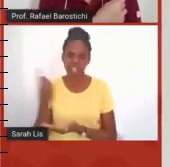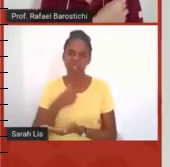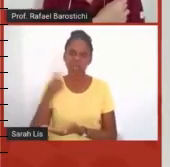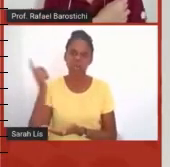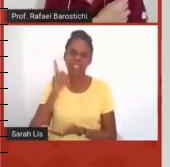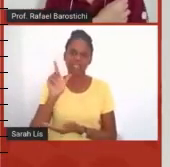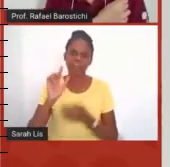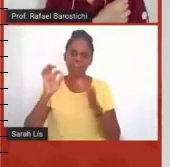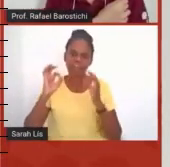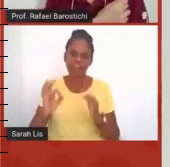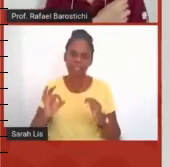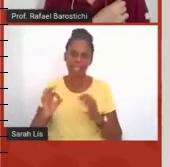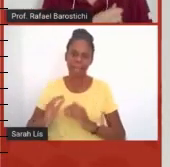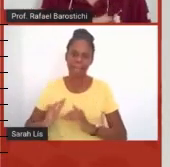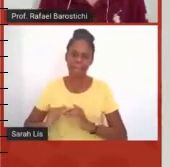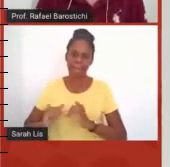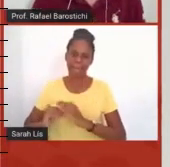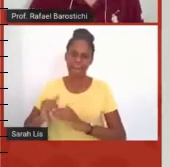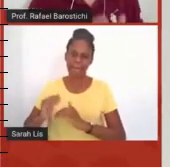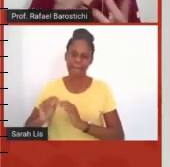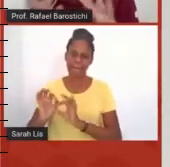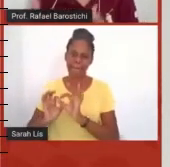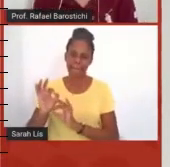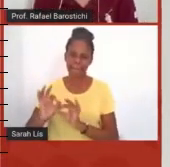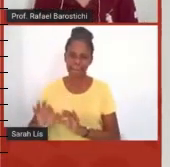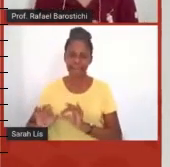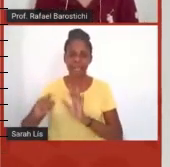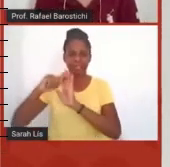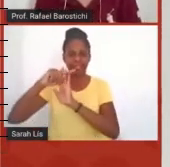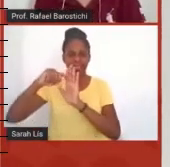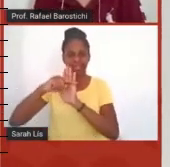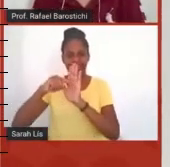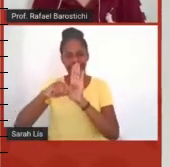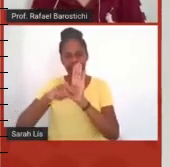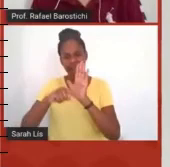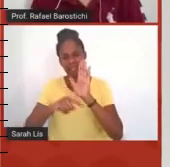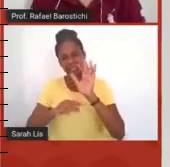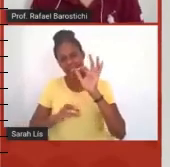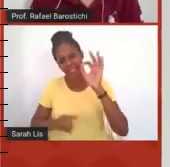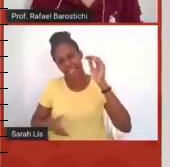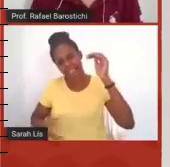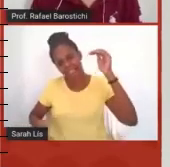um banco de questões que atendesse a essa necessidade.